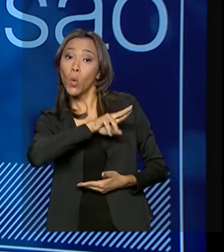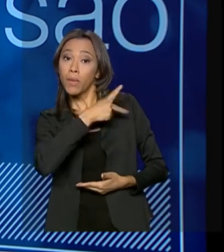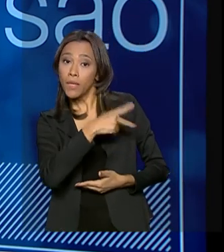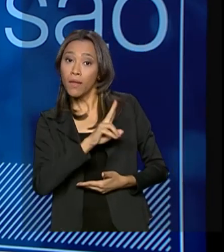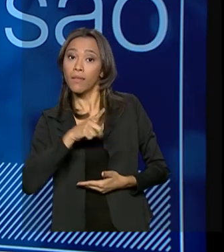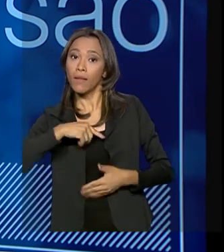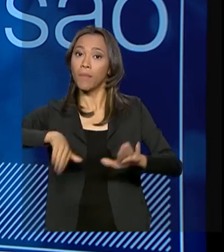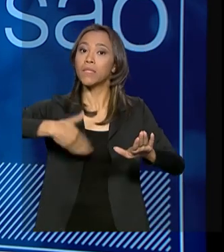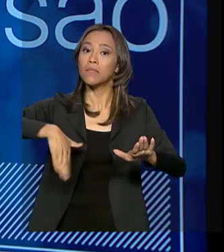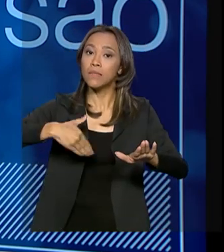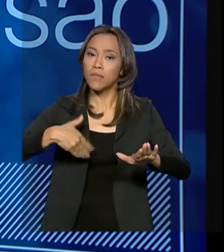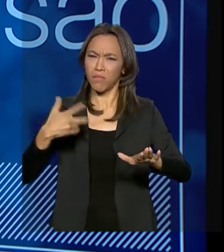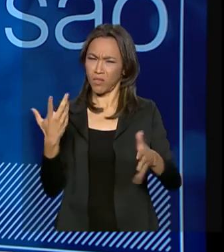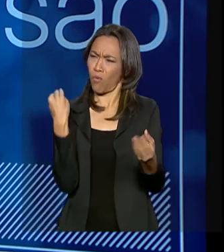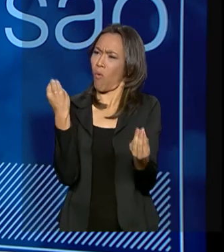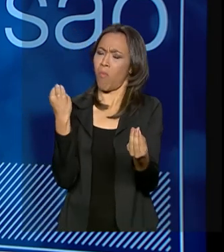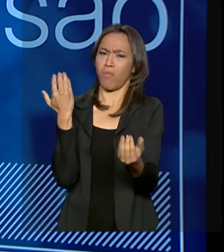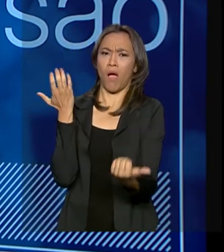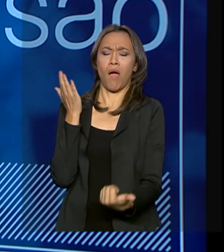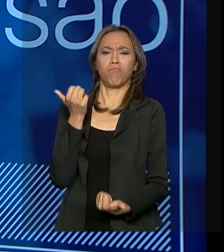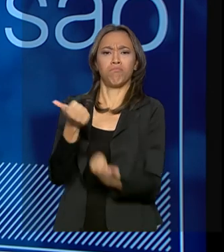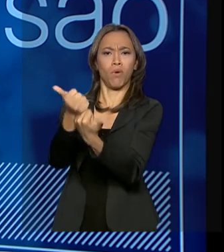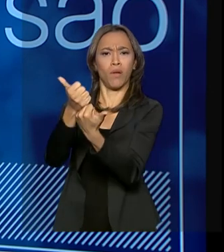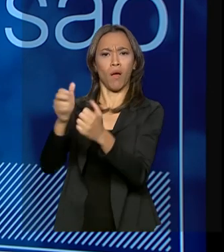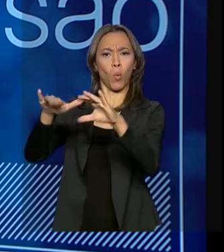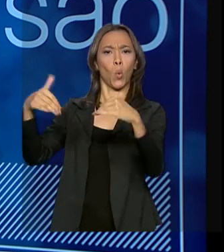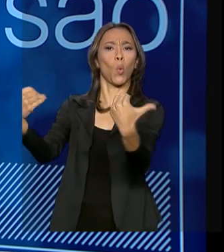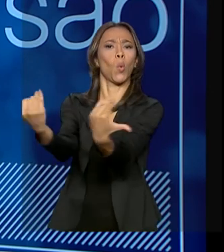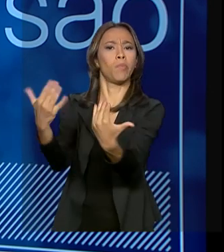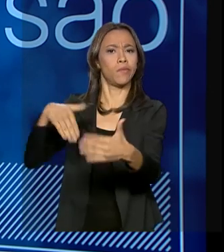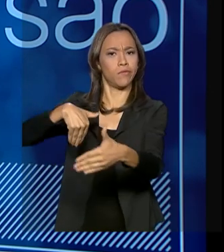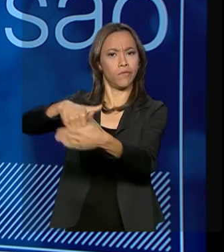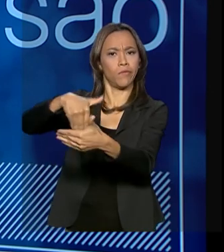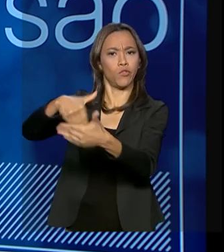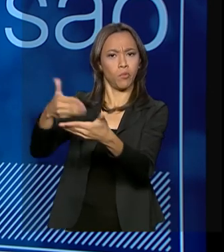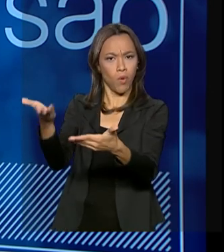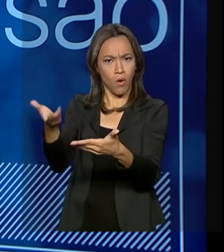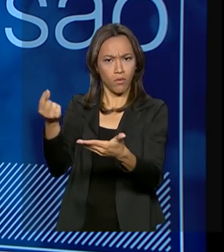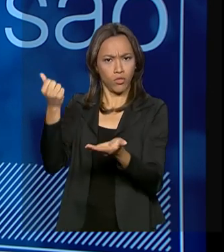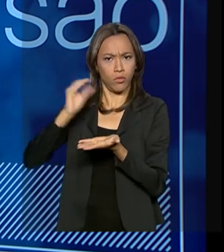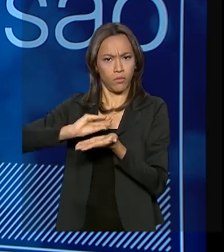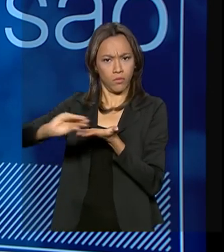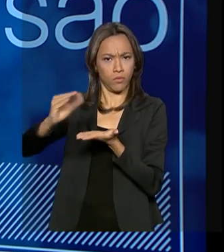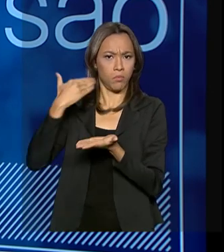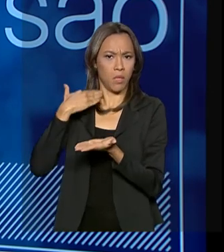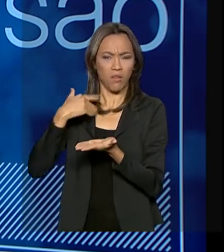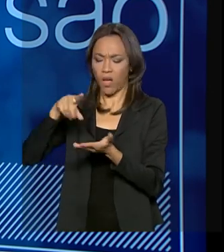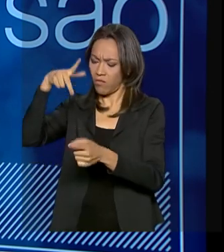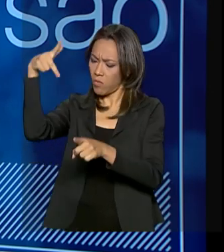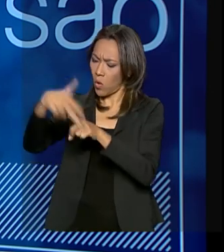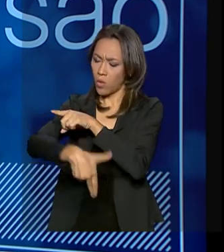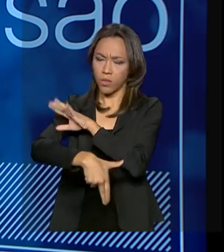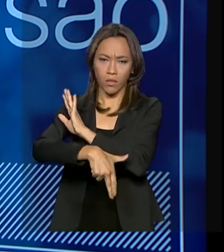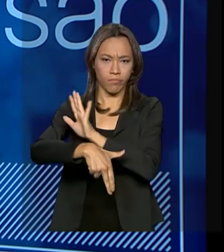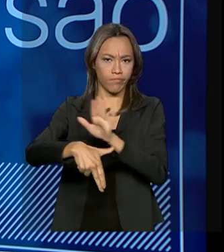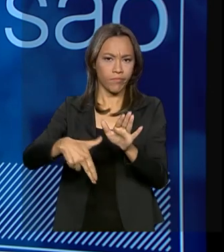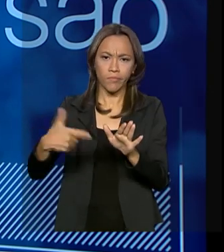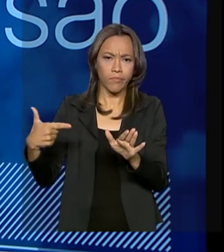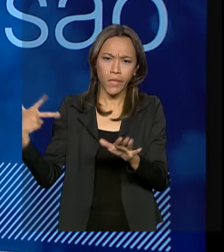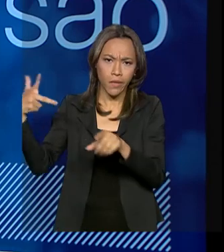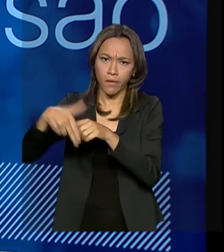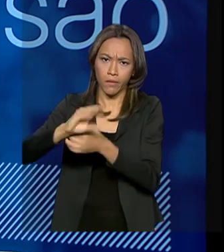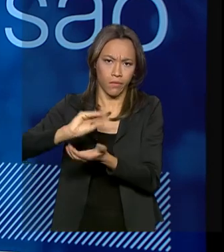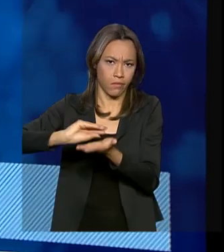mas era inaceitável. Uma das primeiras coisas que nós fizemos foi terminar com o patrocínio, porque a Caixa não tem que